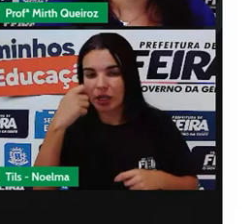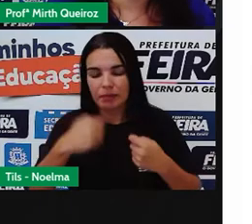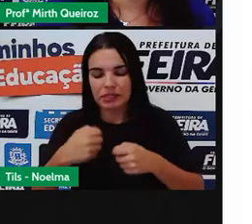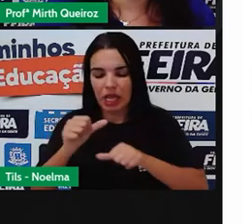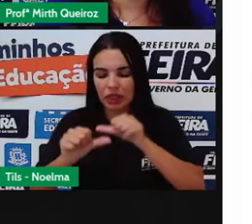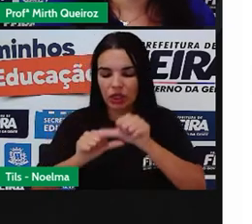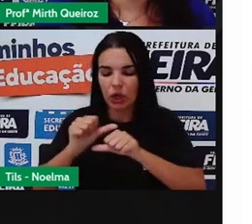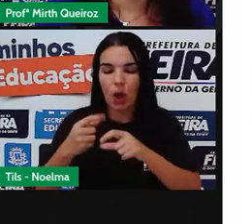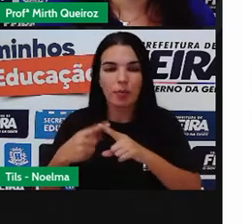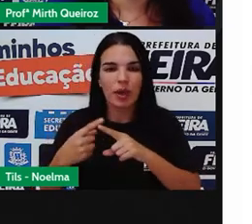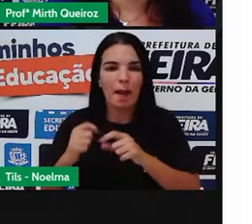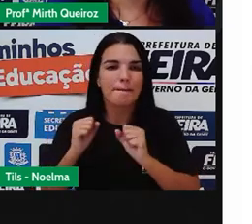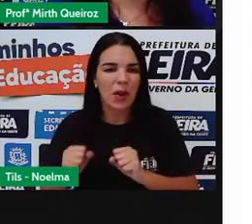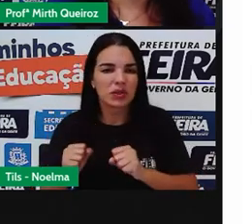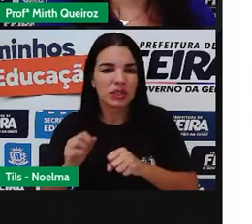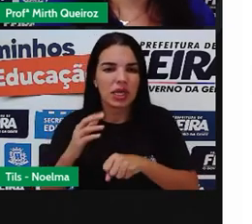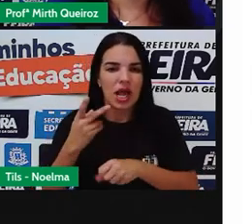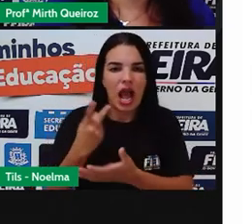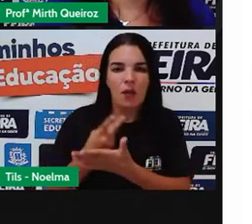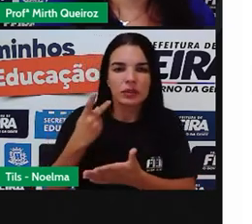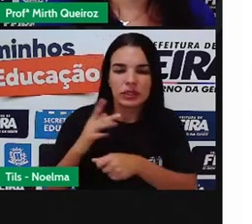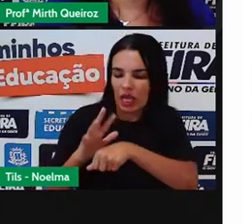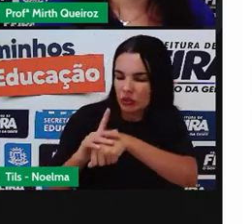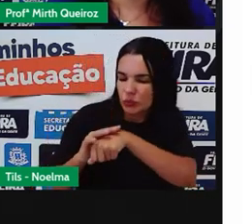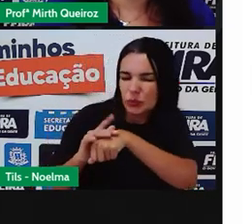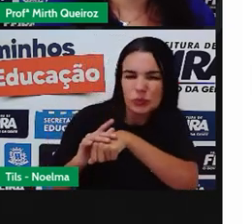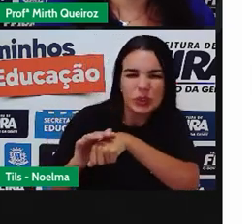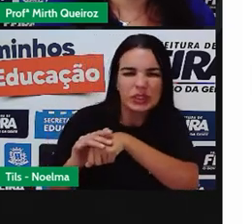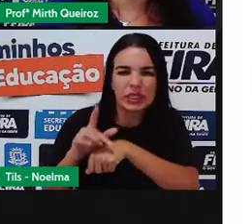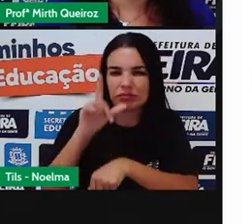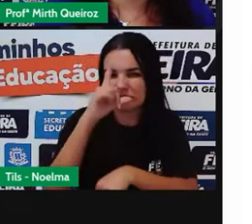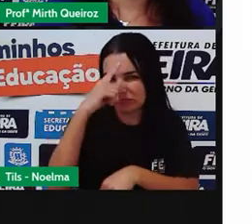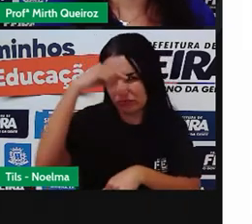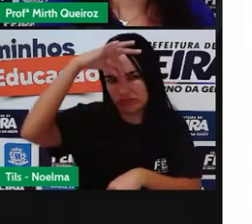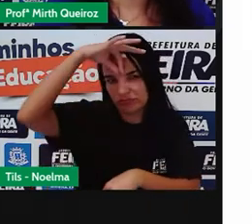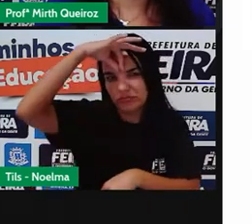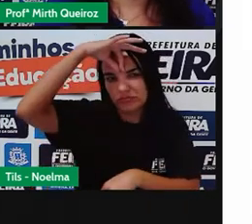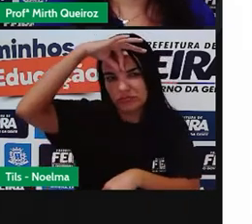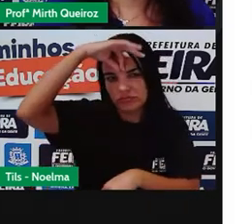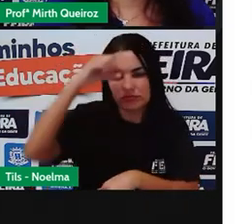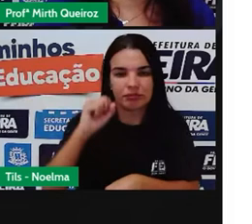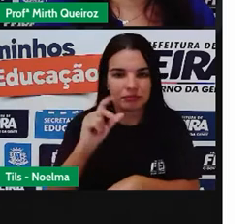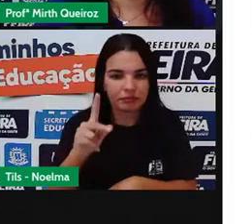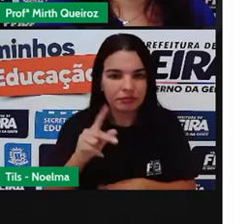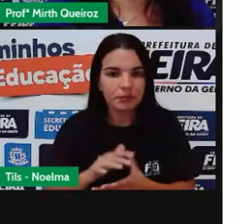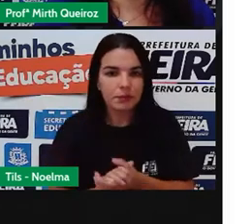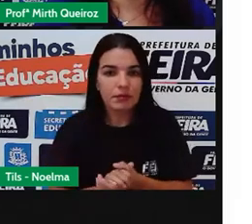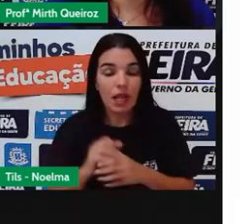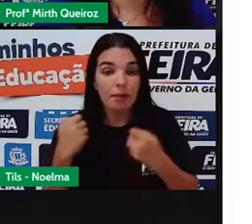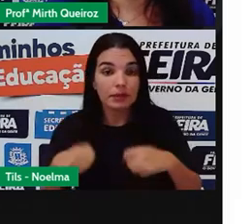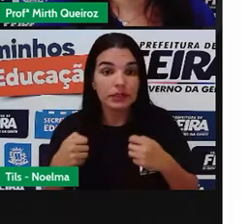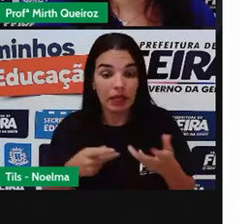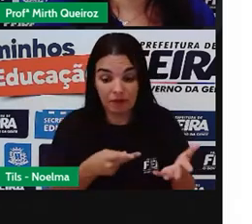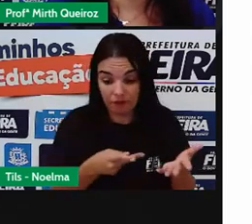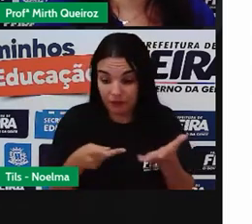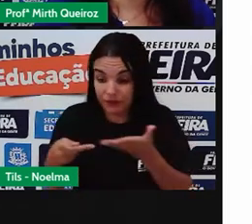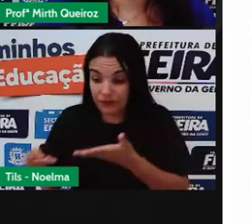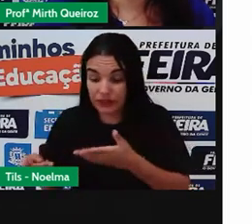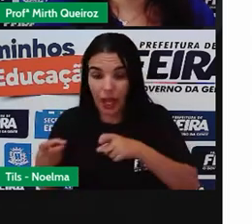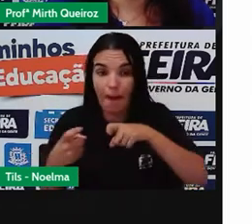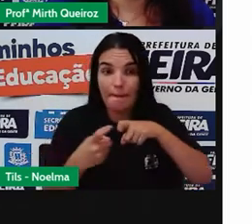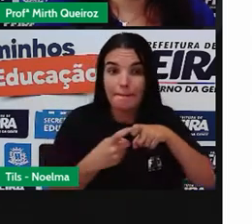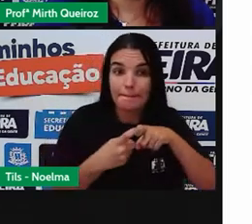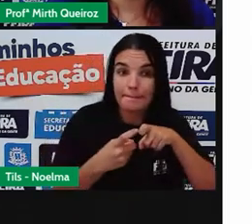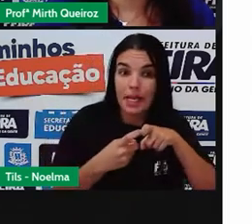não gerar uma infecção aí genital, certo? Visitar médicos especialistas em